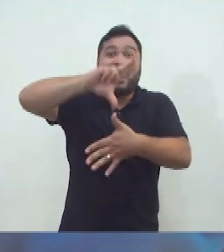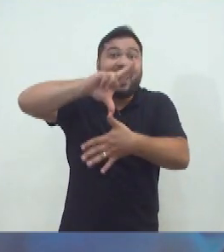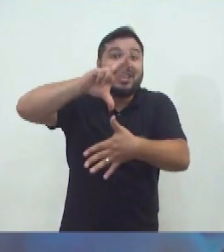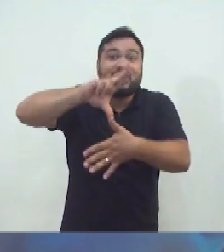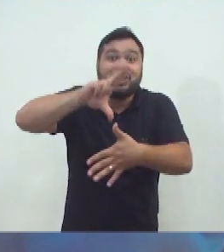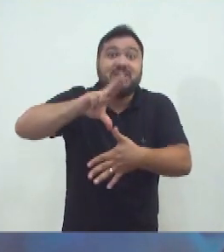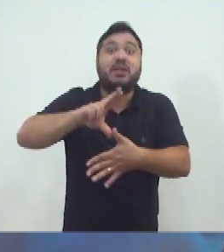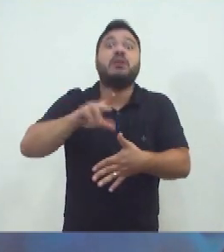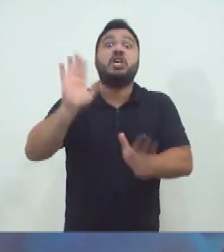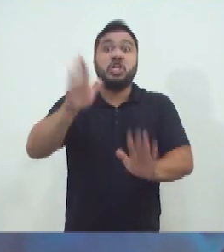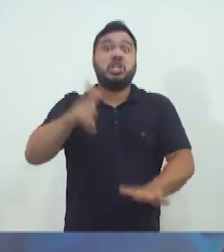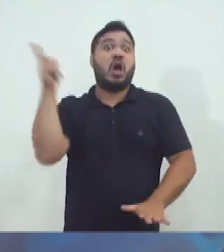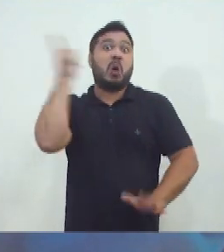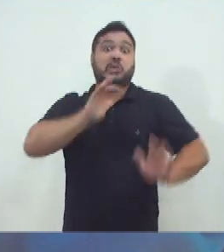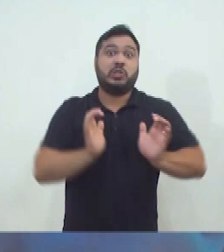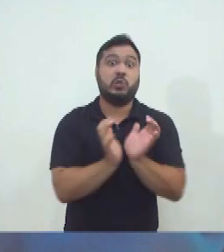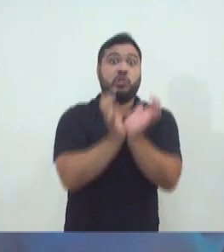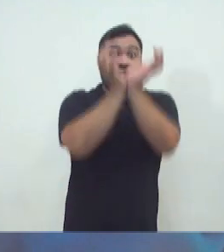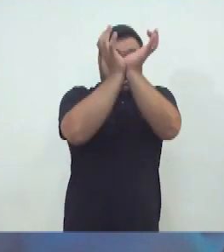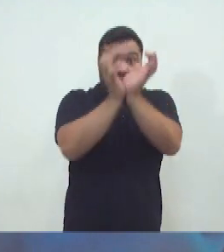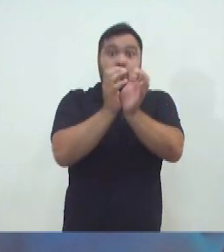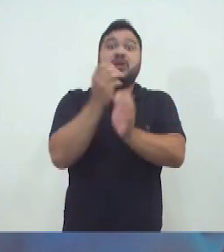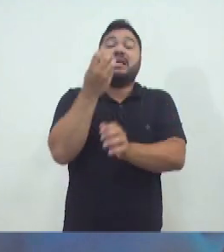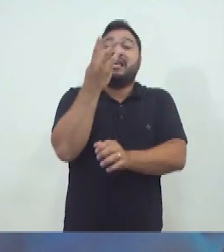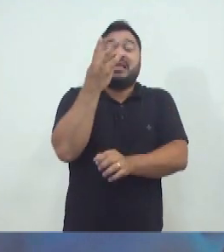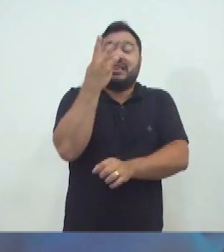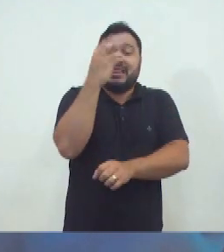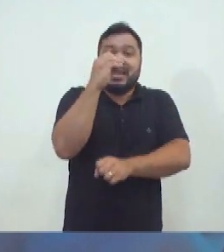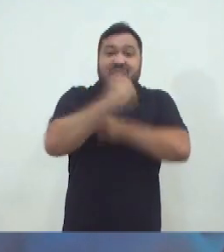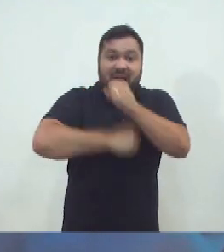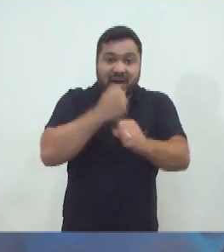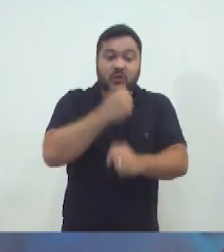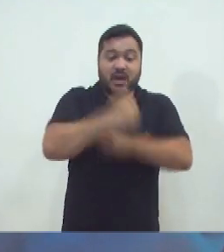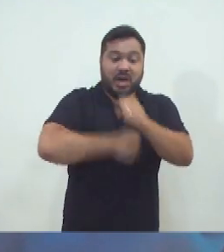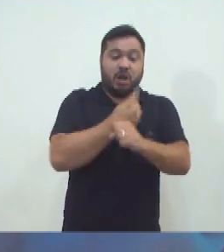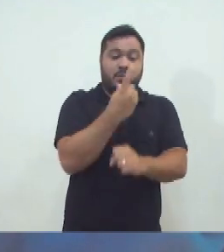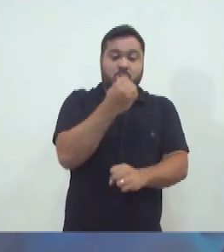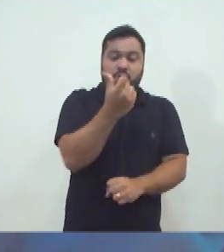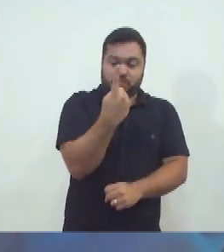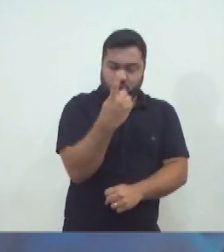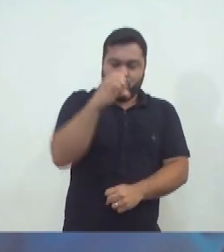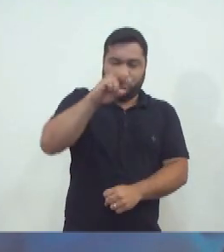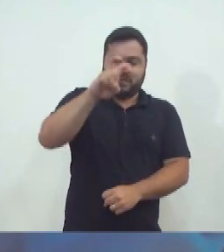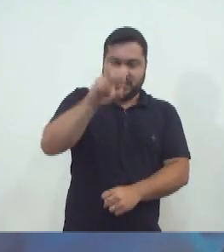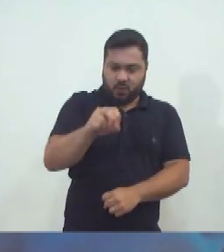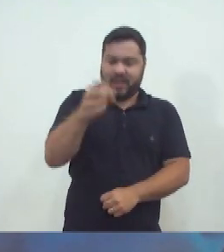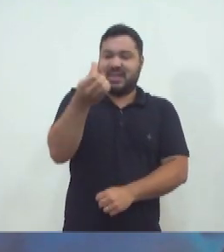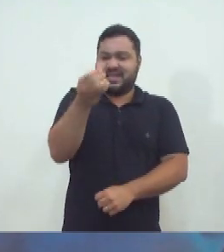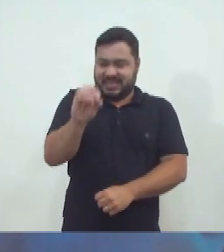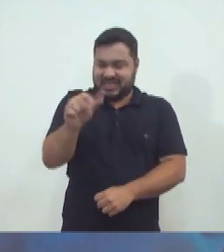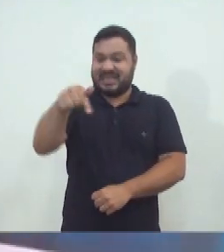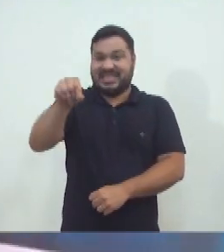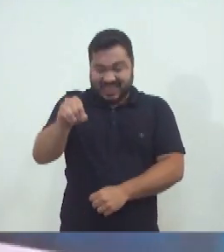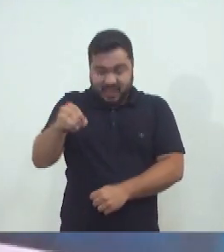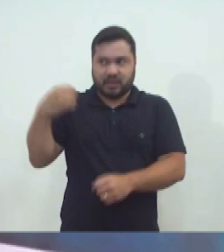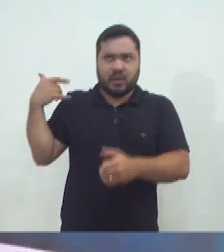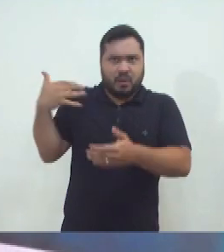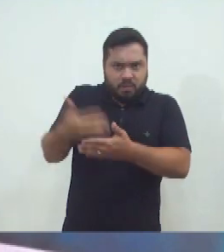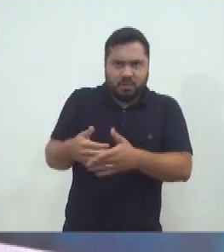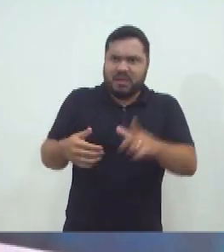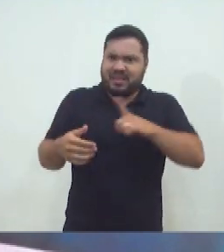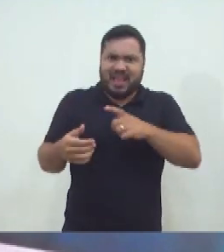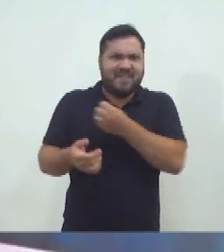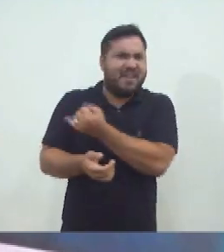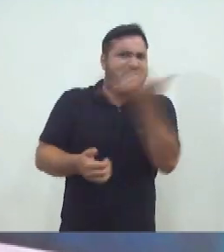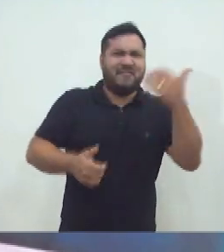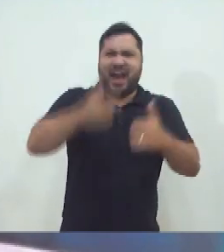toda a América Latina e que chegou a conquistar títulos em três décadas diferentes. 50, 60 e 70. De lá pra cá,